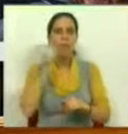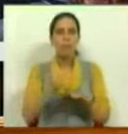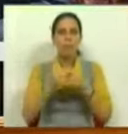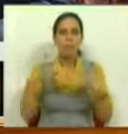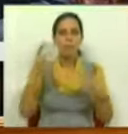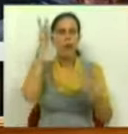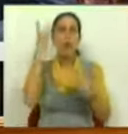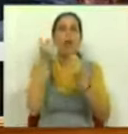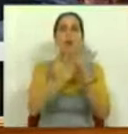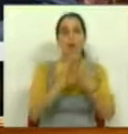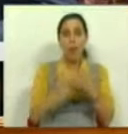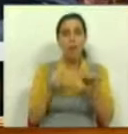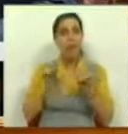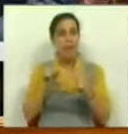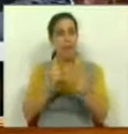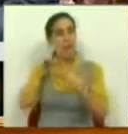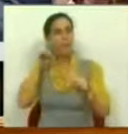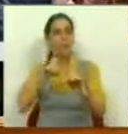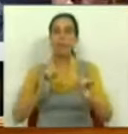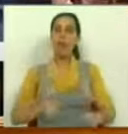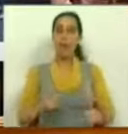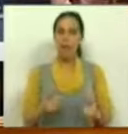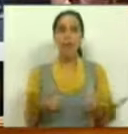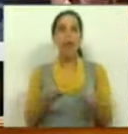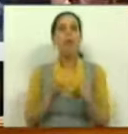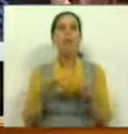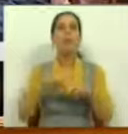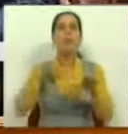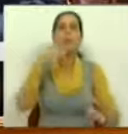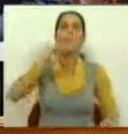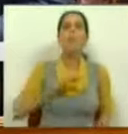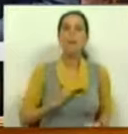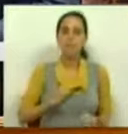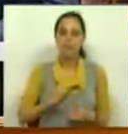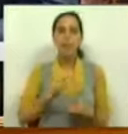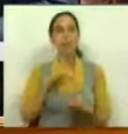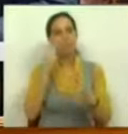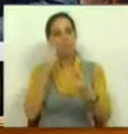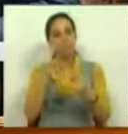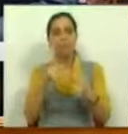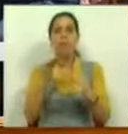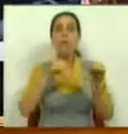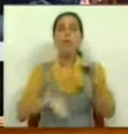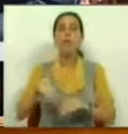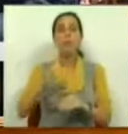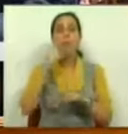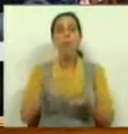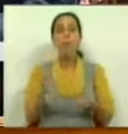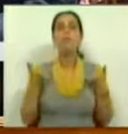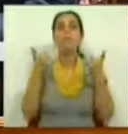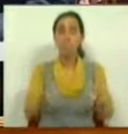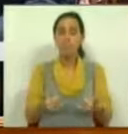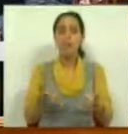criminalidade económica. E é desse ponto de vista que o Grupo Parlamentar do PSD vai encarar as votações que se vão seguir.